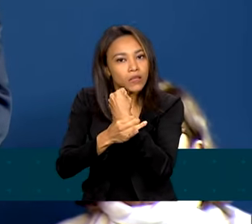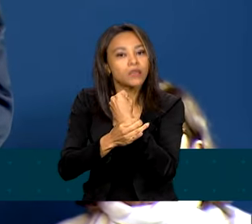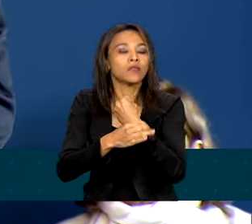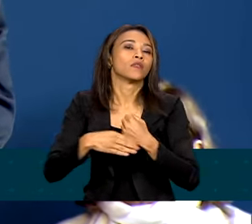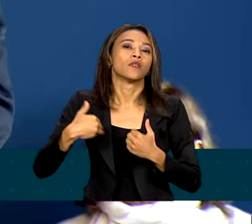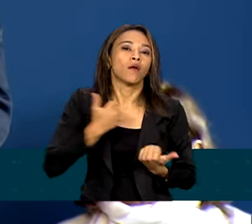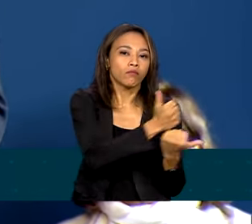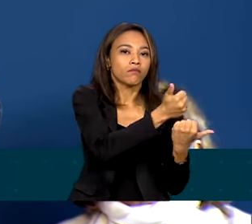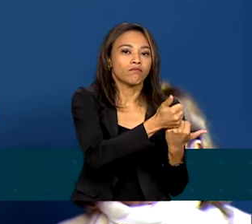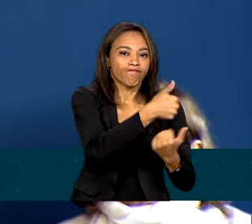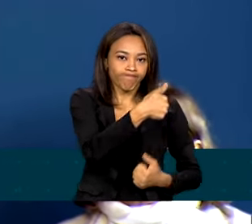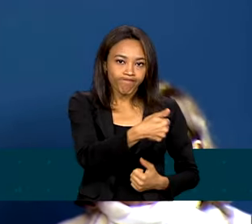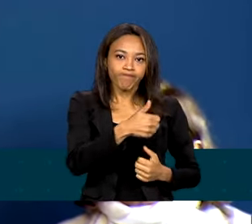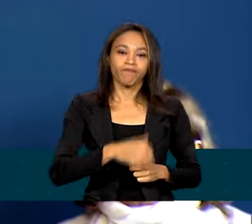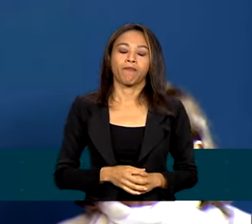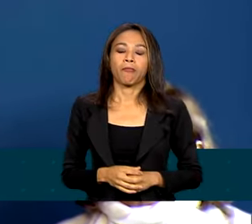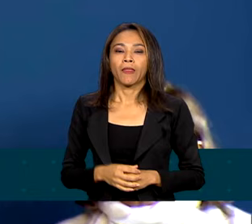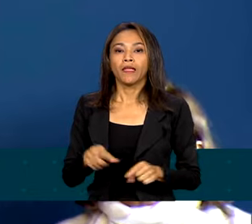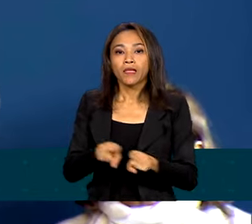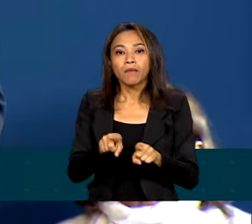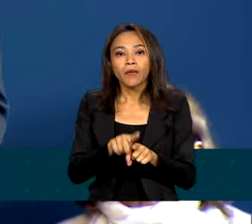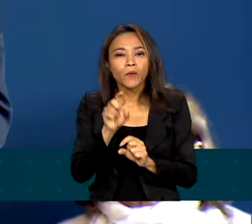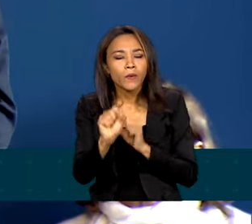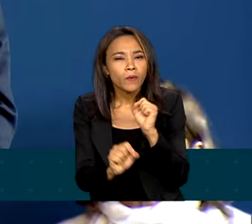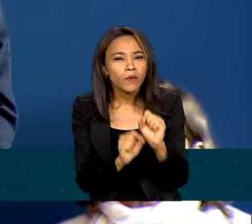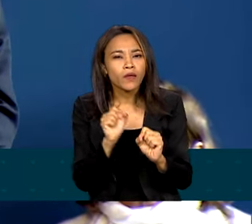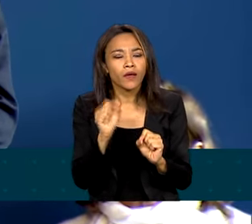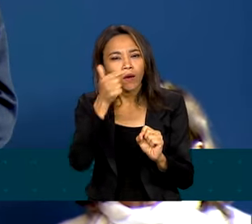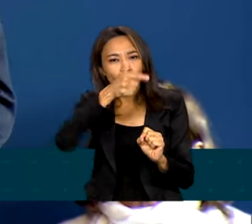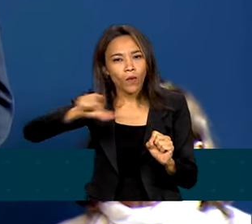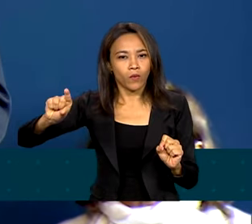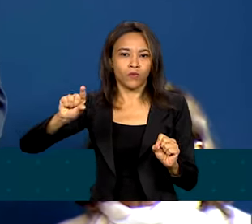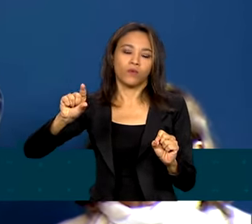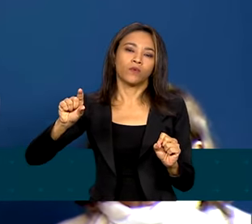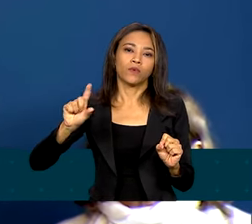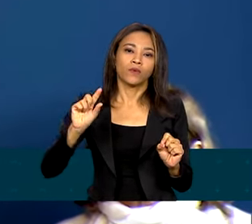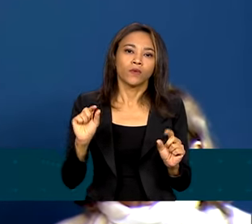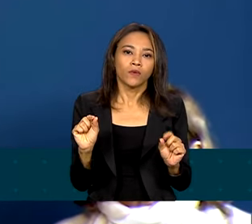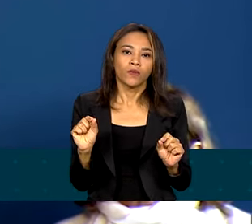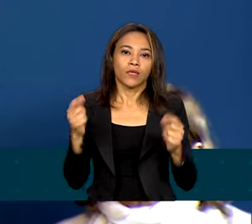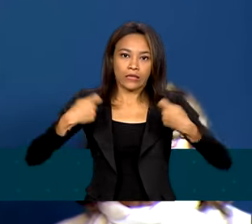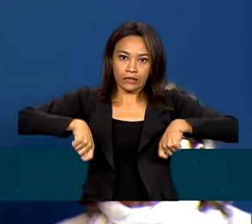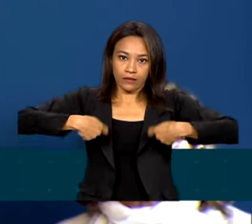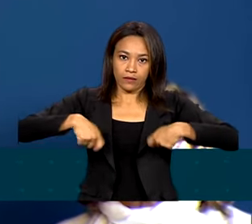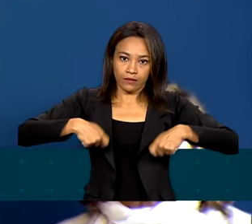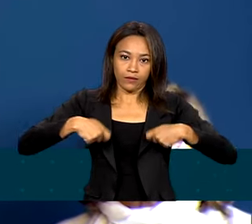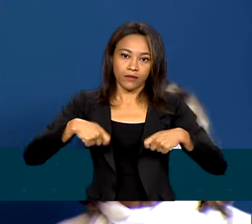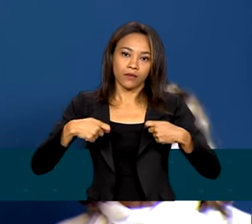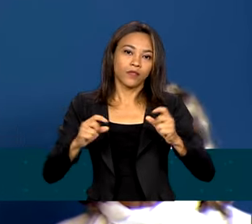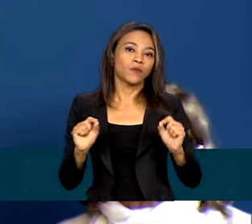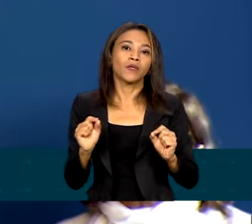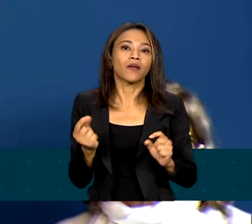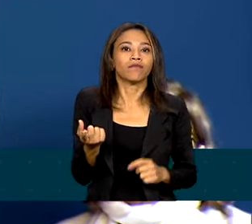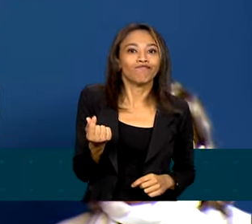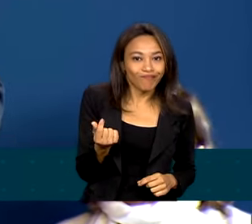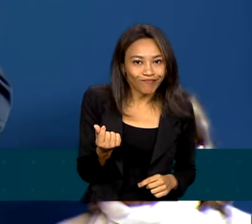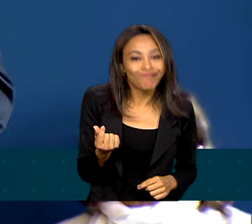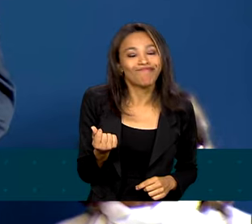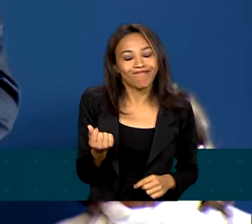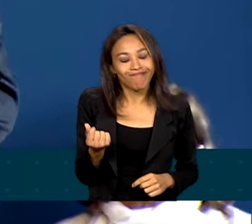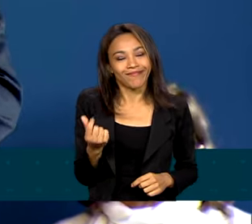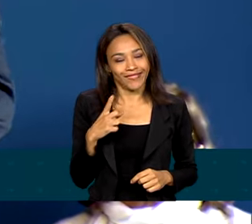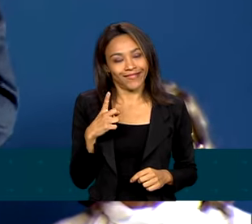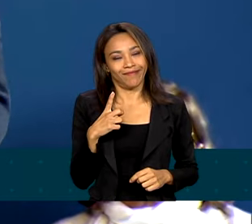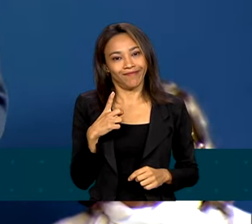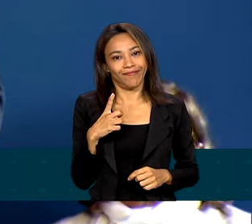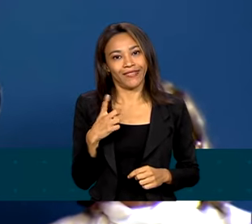inclusive na obtenção de algo muito escasso vis-à-vis das necessidades, que se chama dinheiro. Aqui